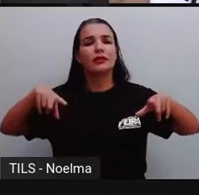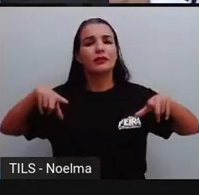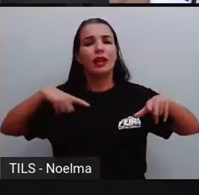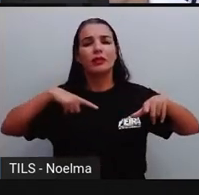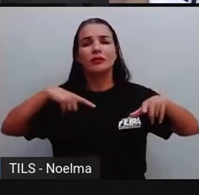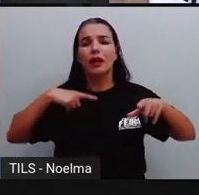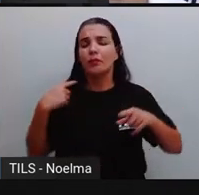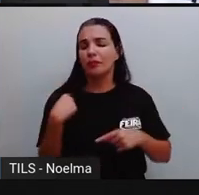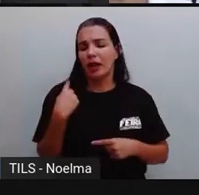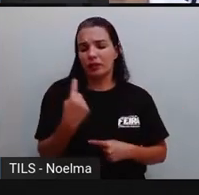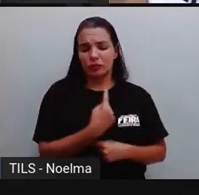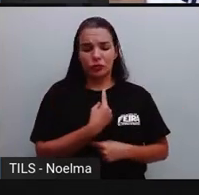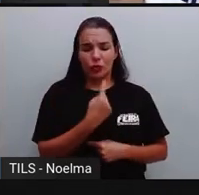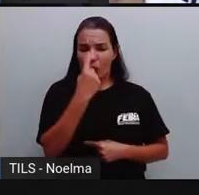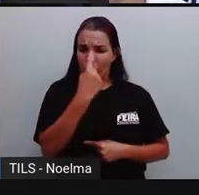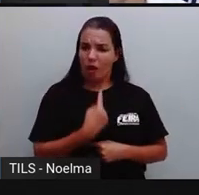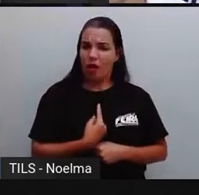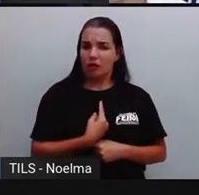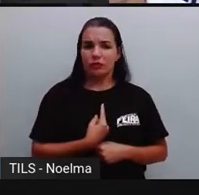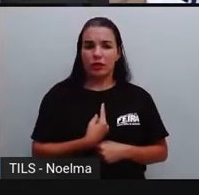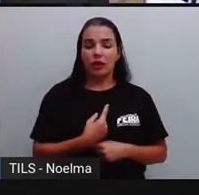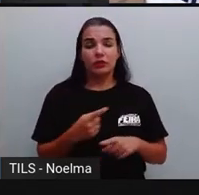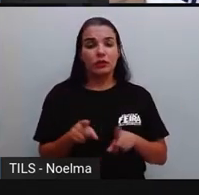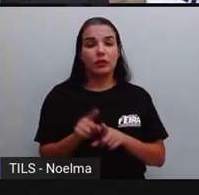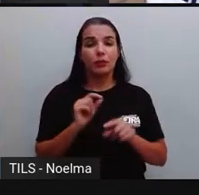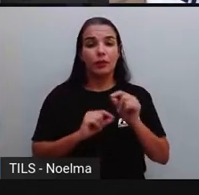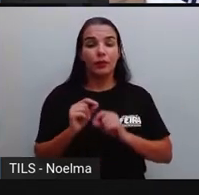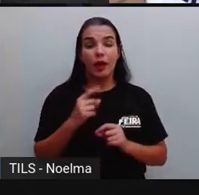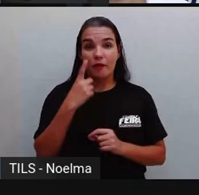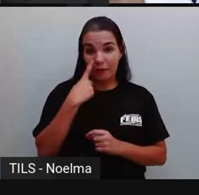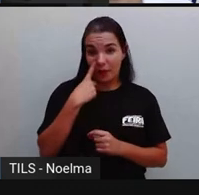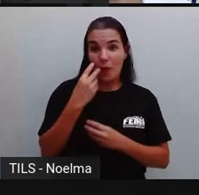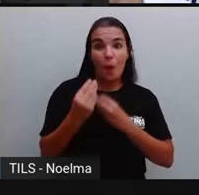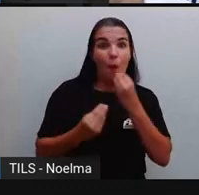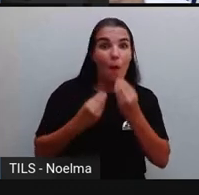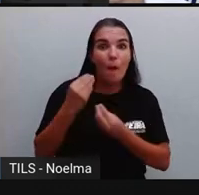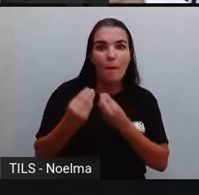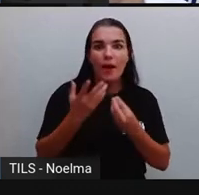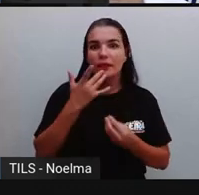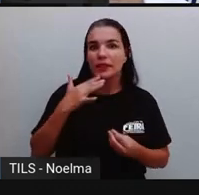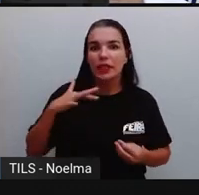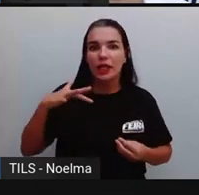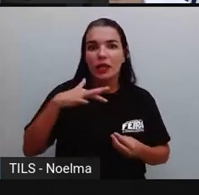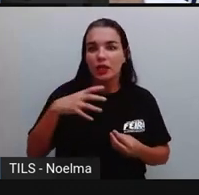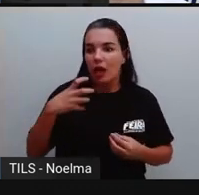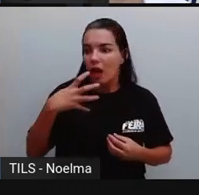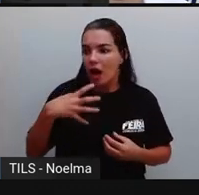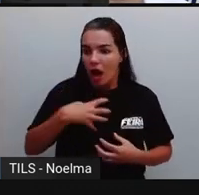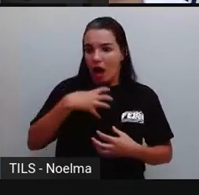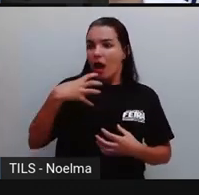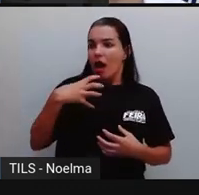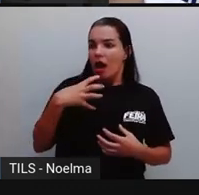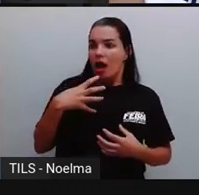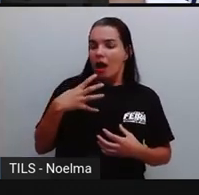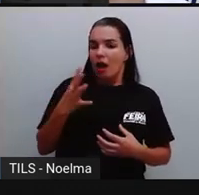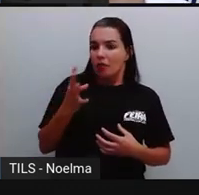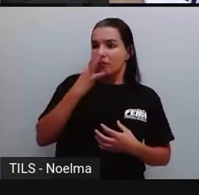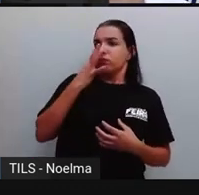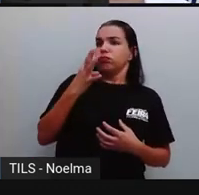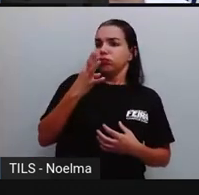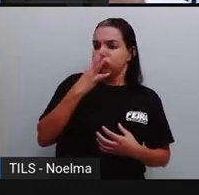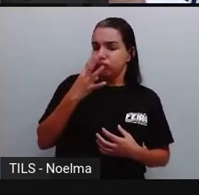nossas singularidades. E vocês perceberam aí também a reação das crianças quando mandaram elas